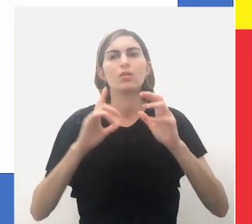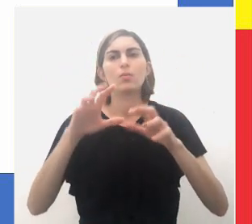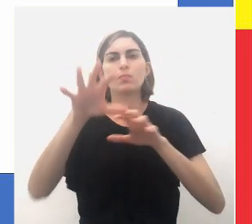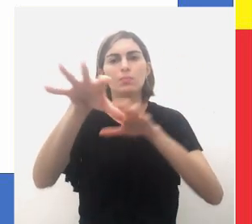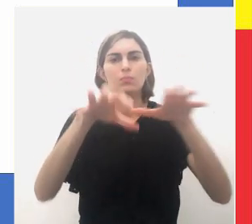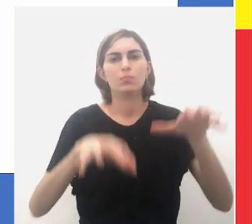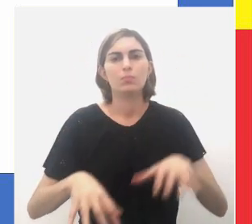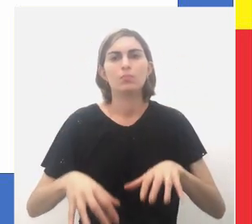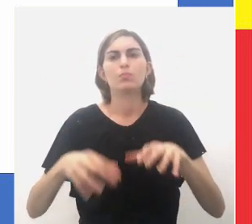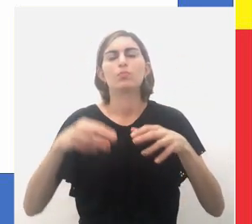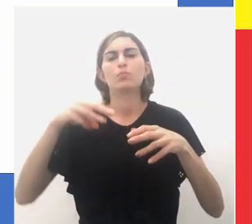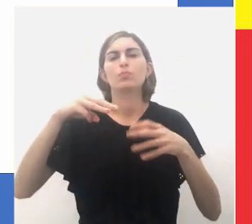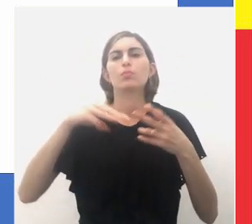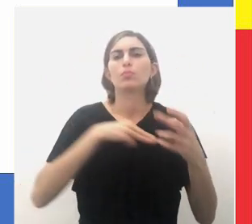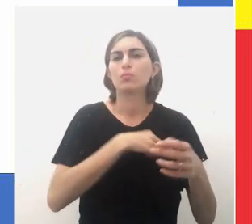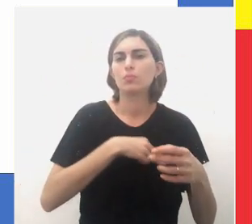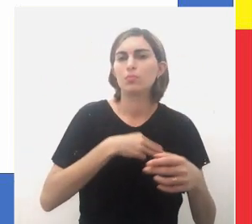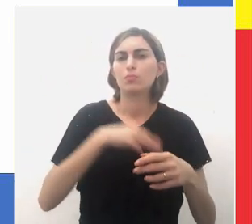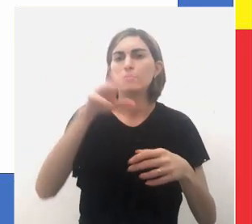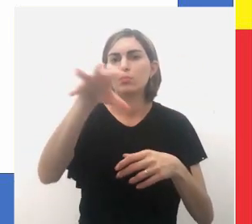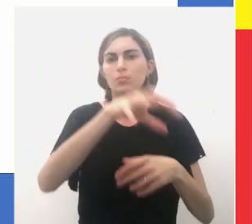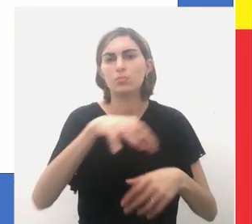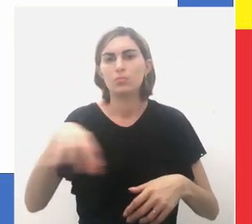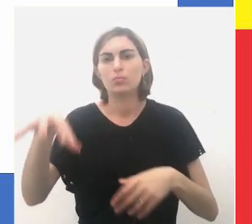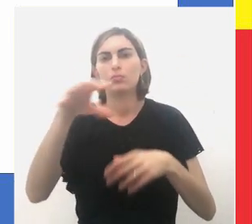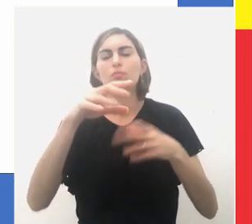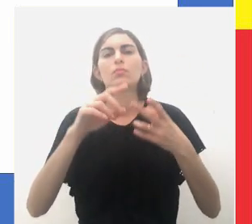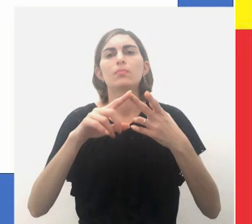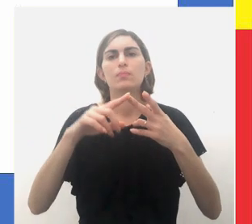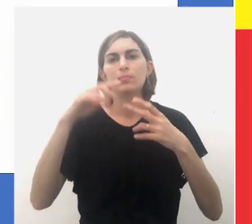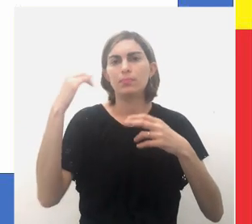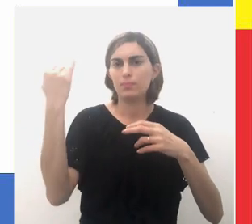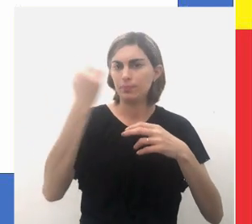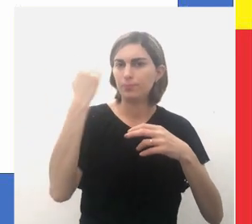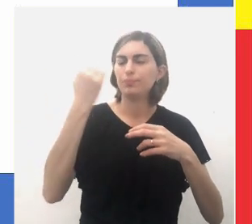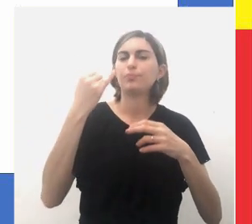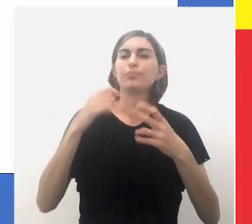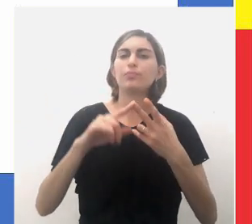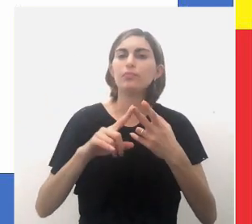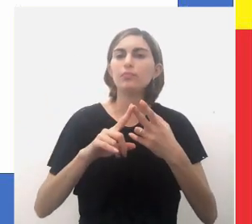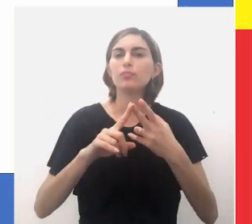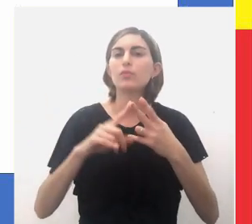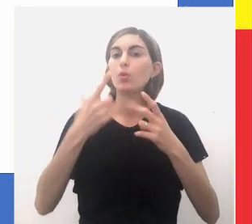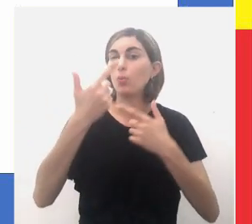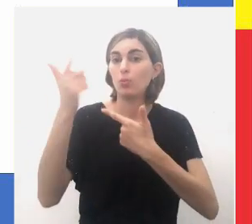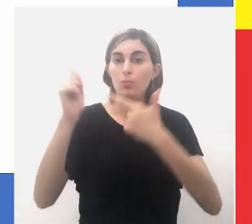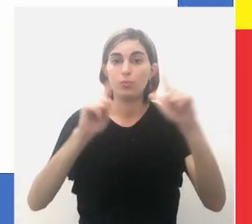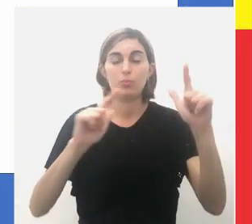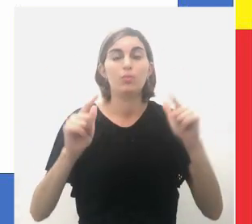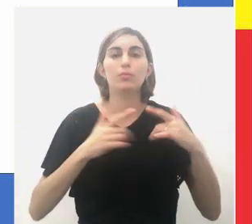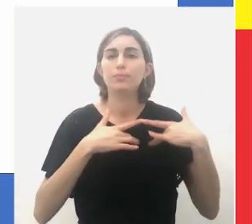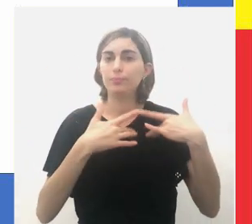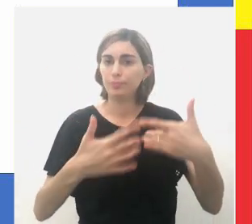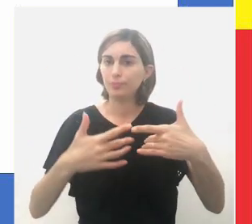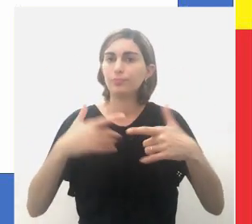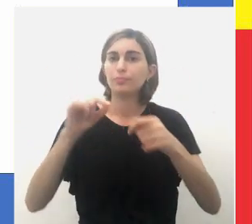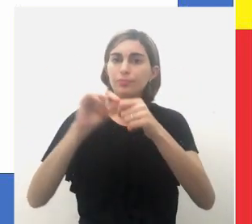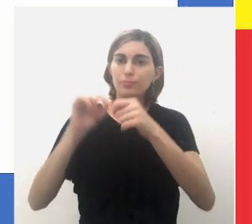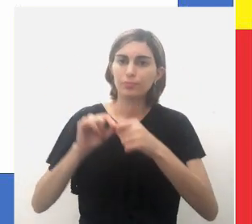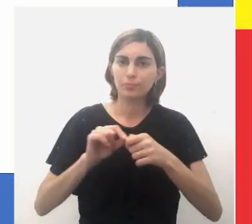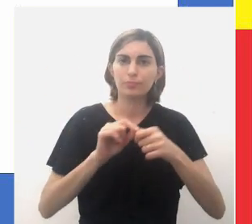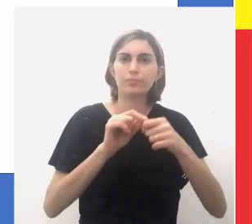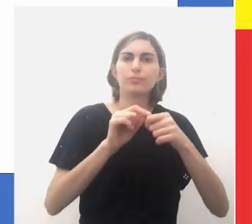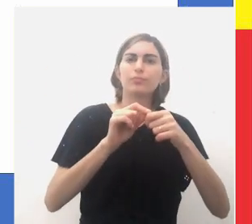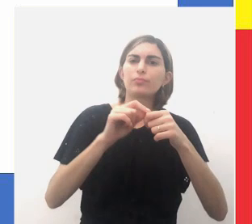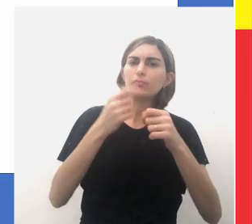que, havendo povoados, missionários, essencialmente peculários, outros dedicados à